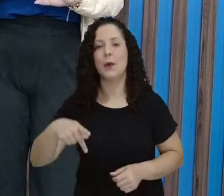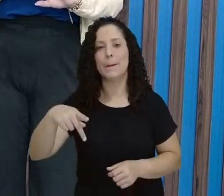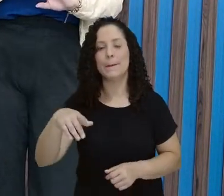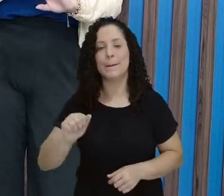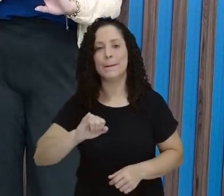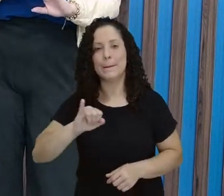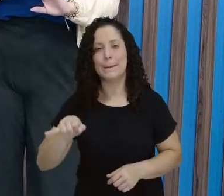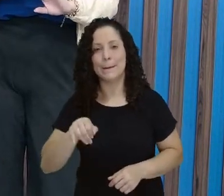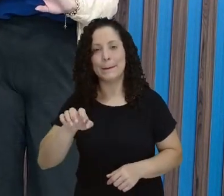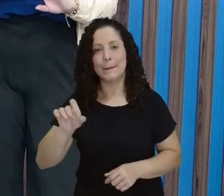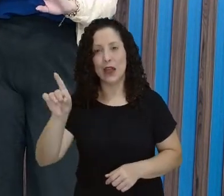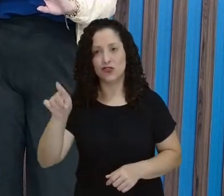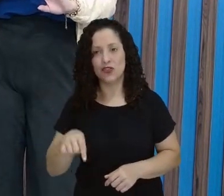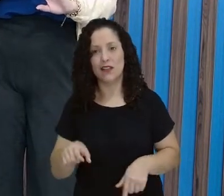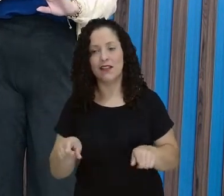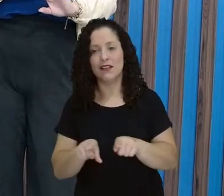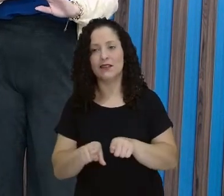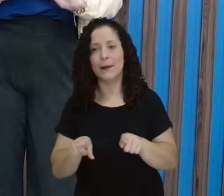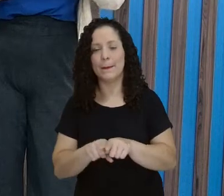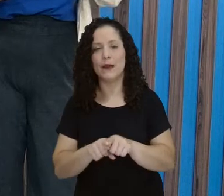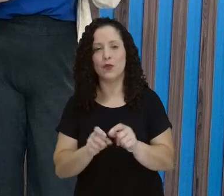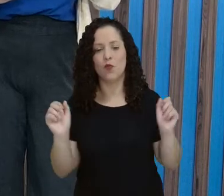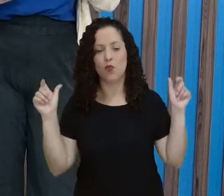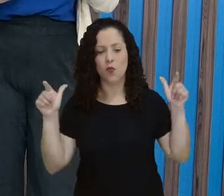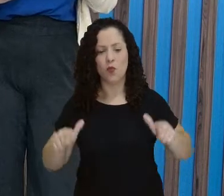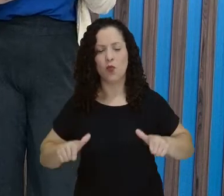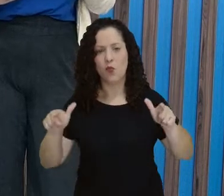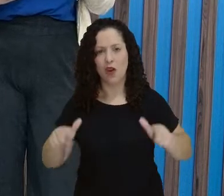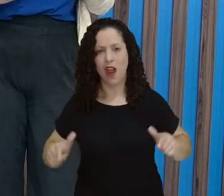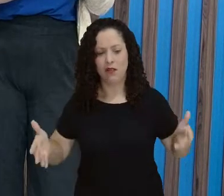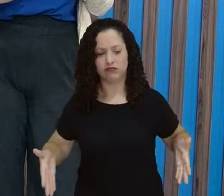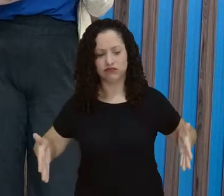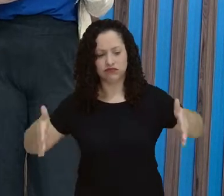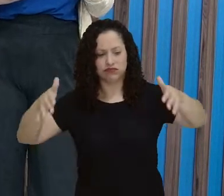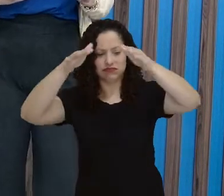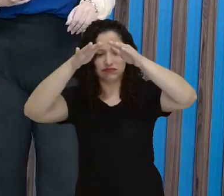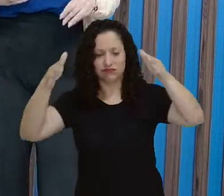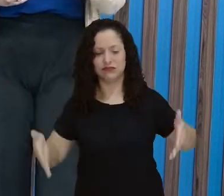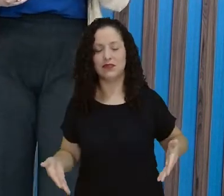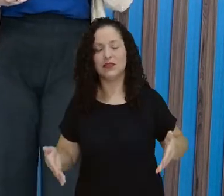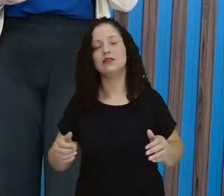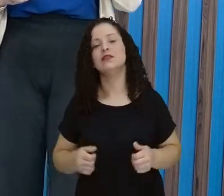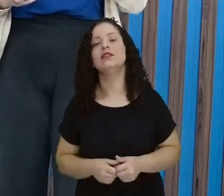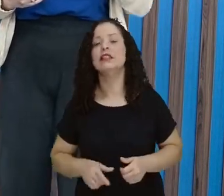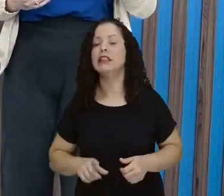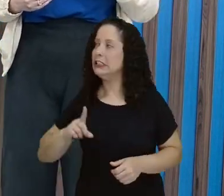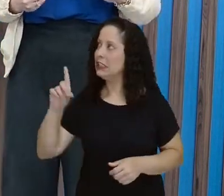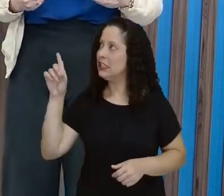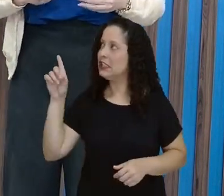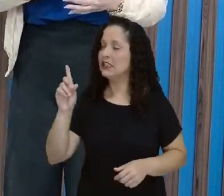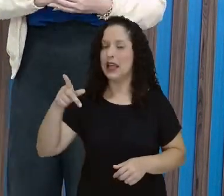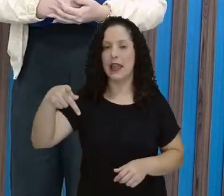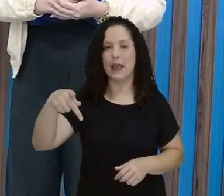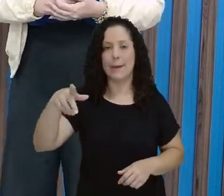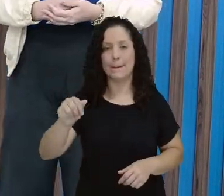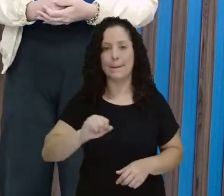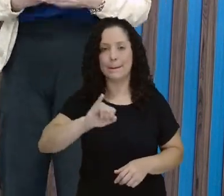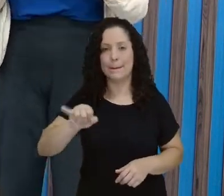aldeia. Estão lembrados que eu fui mostrando para vocês? E olha só o que eu vou mostrar aí sobre o pajé. O pajé é o